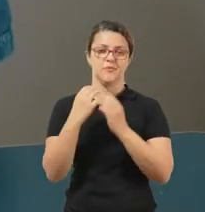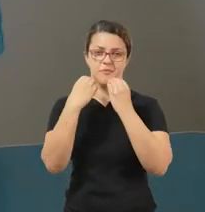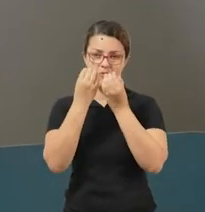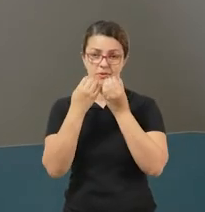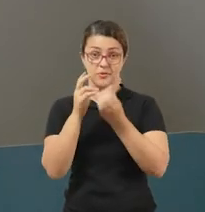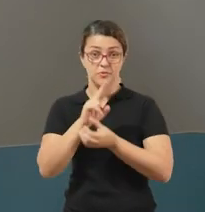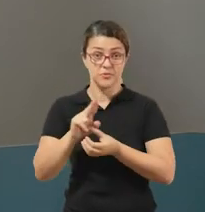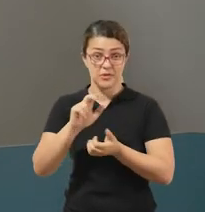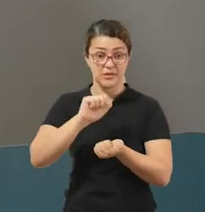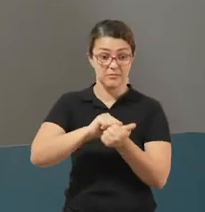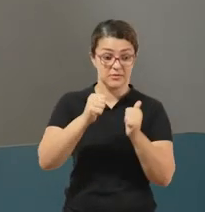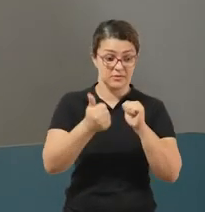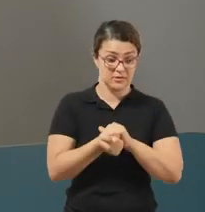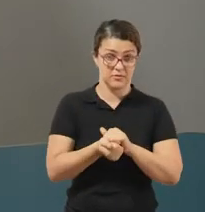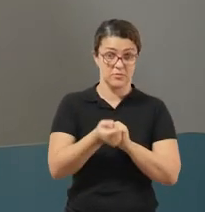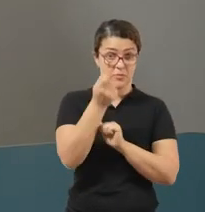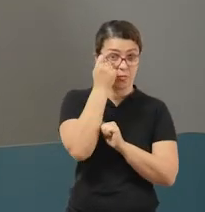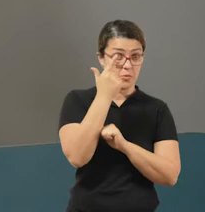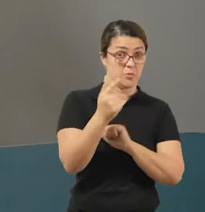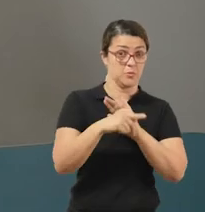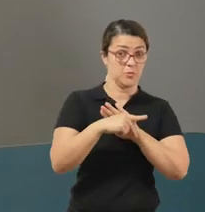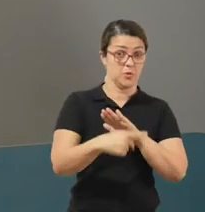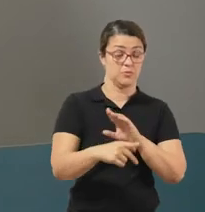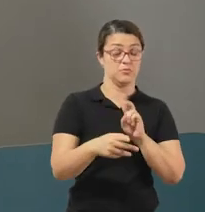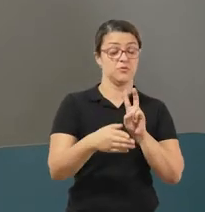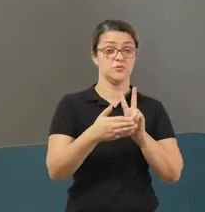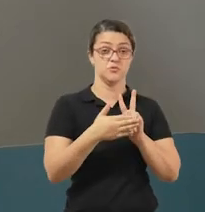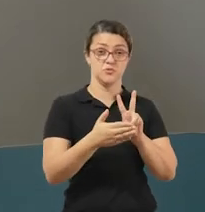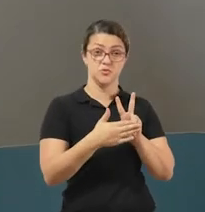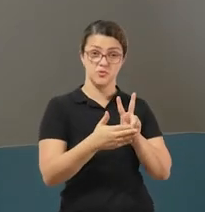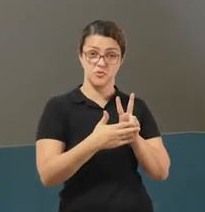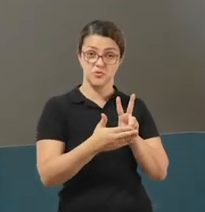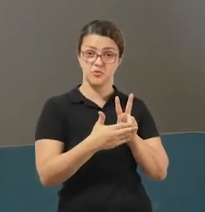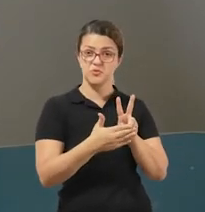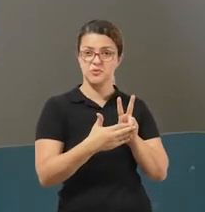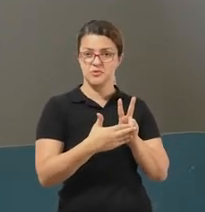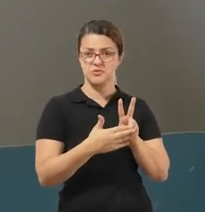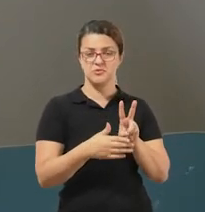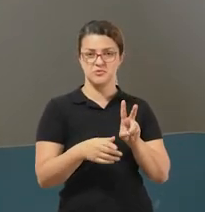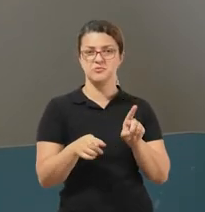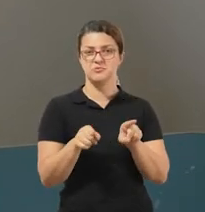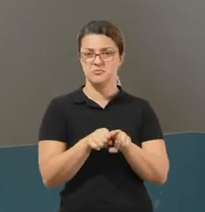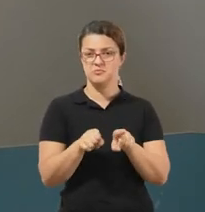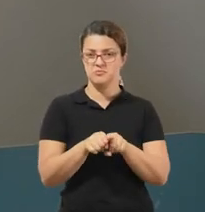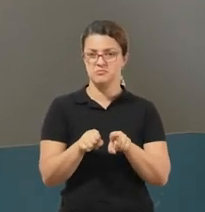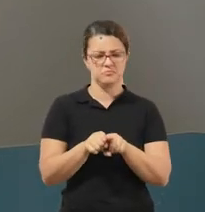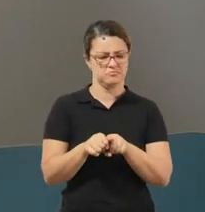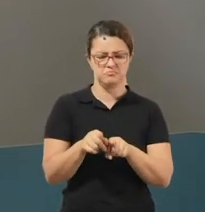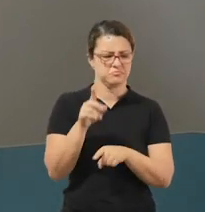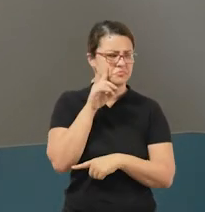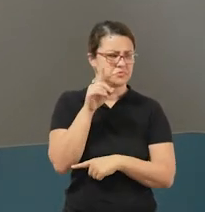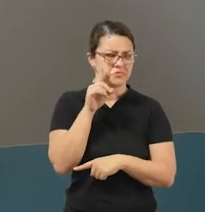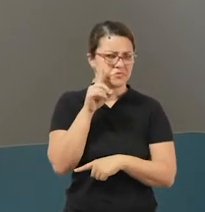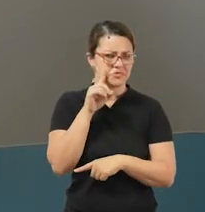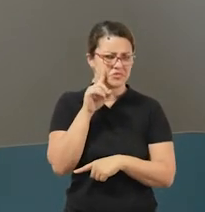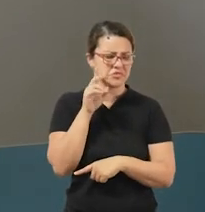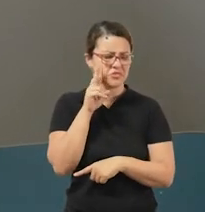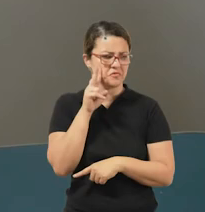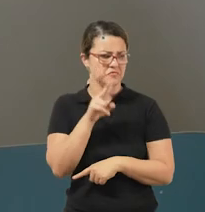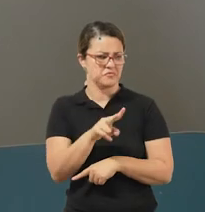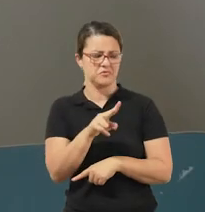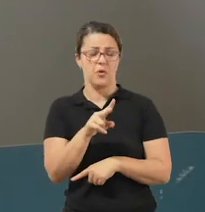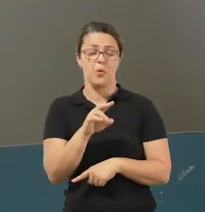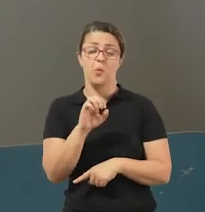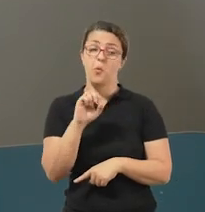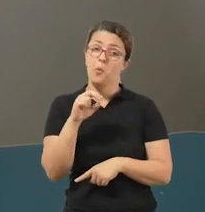são adaptados da cultura indígena para a nossa cultura aqui. Tudo isso faz parte do nosso cardápio, do nosso dia a dia. Você já deve